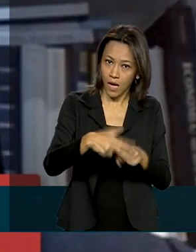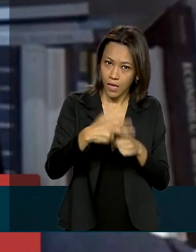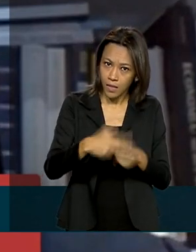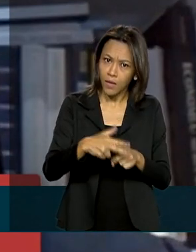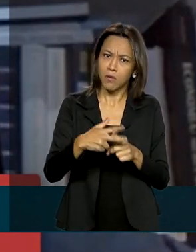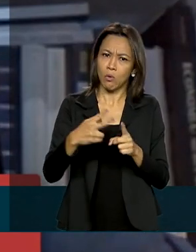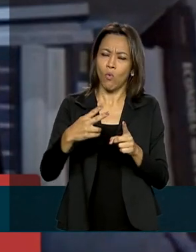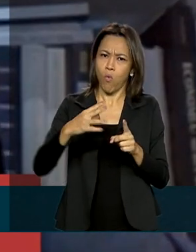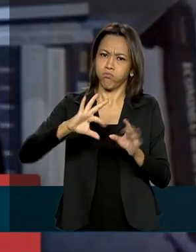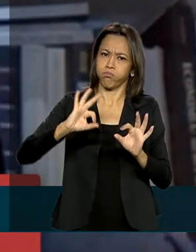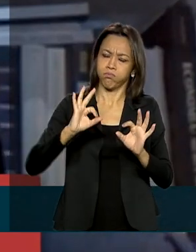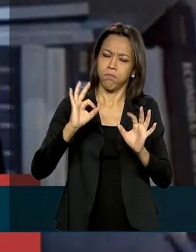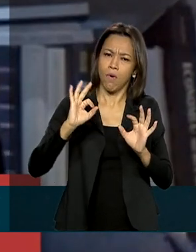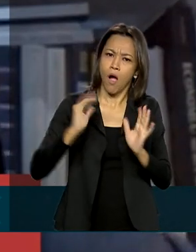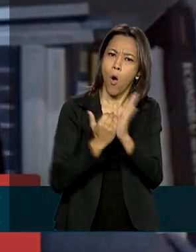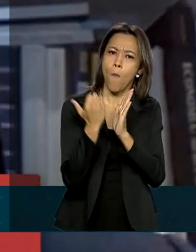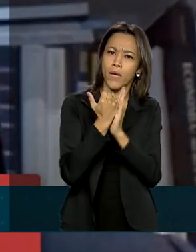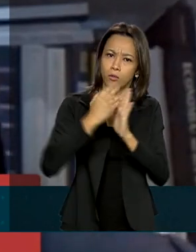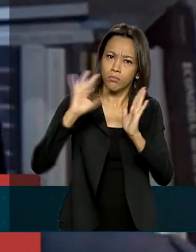com aumento real.